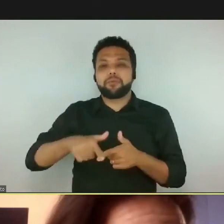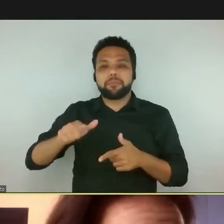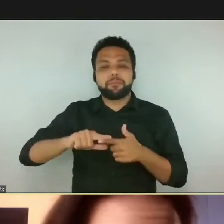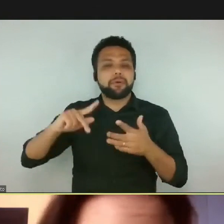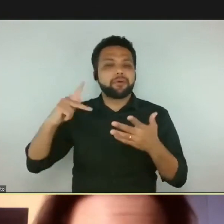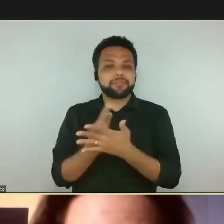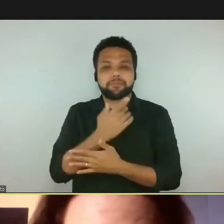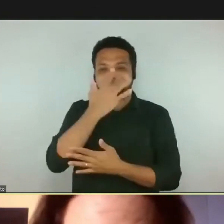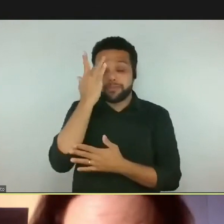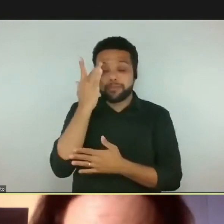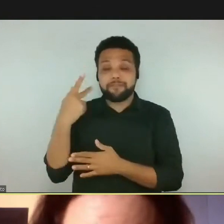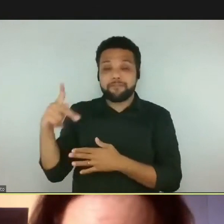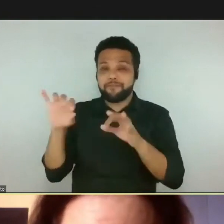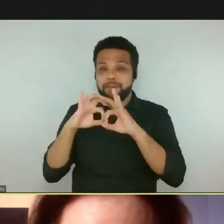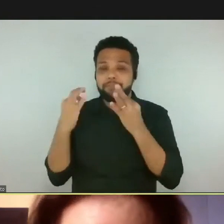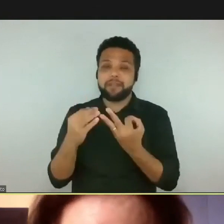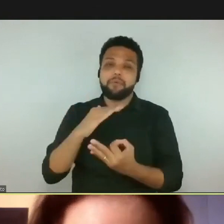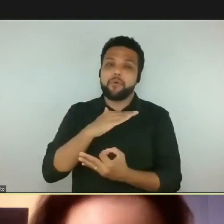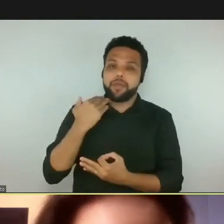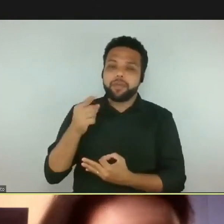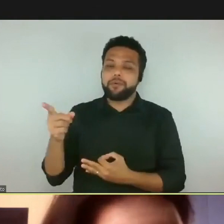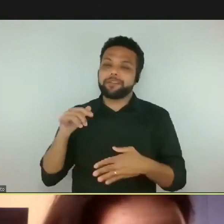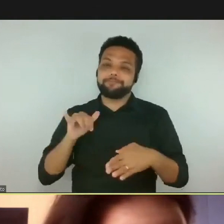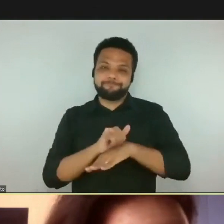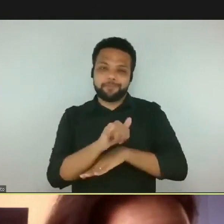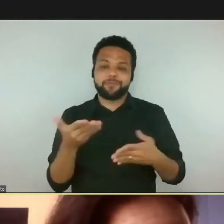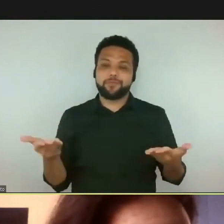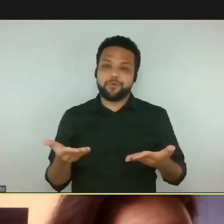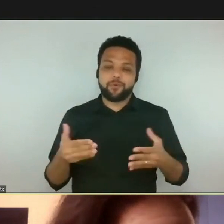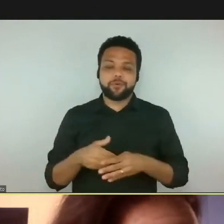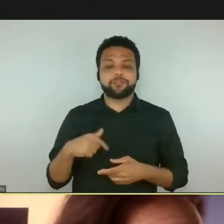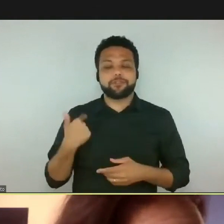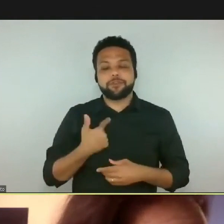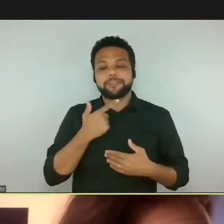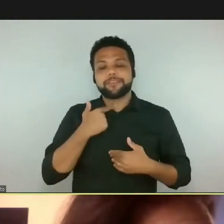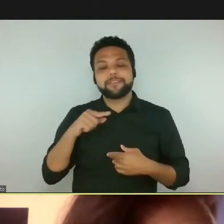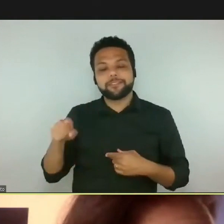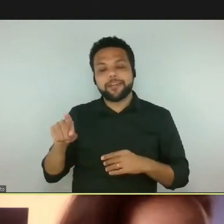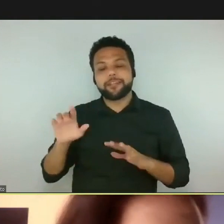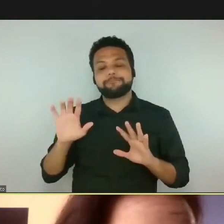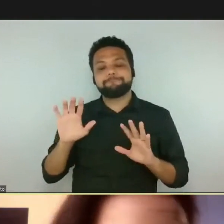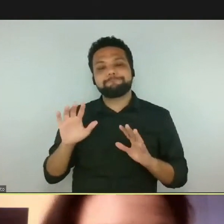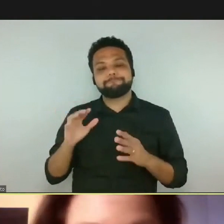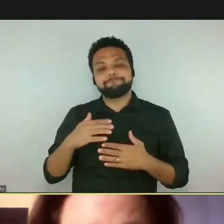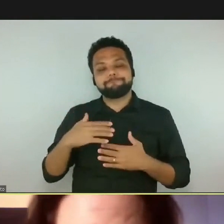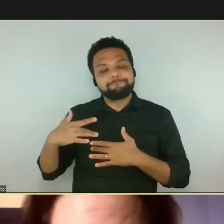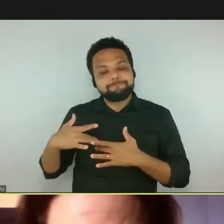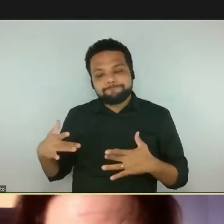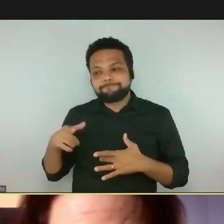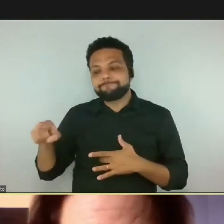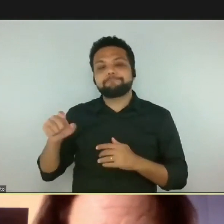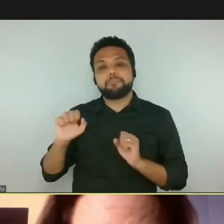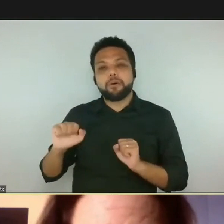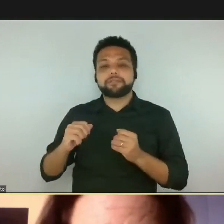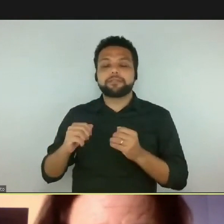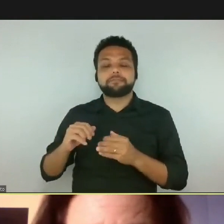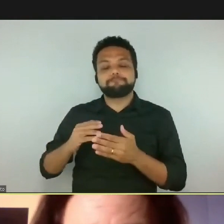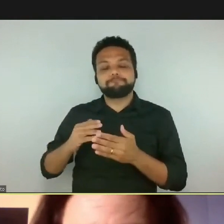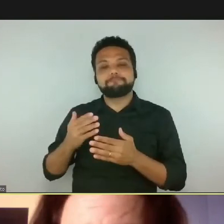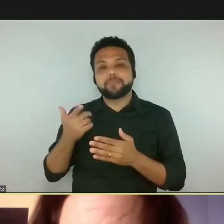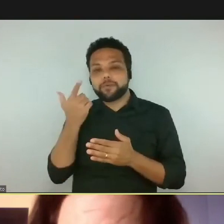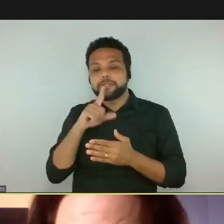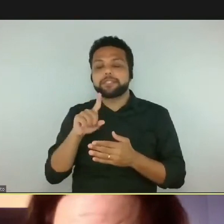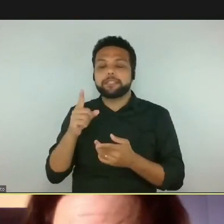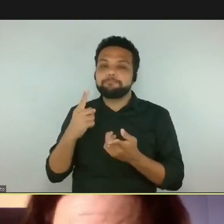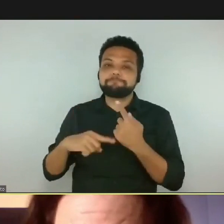E desejamos a ela que supere essas dificuldades. Então, eu vou passar a palavra à